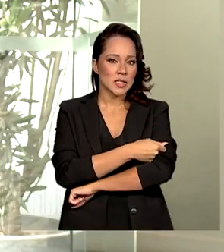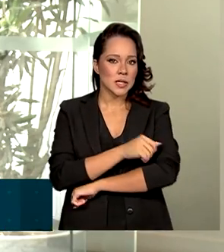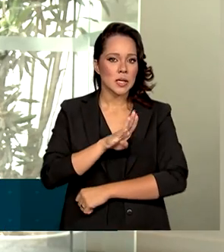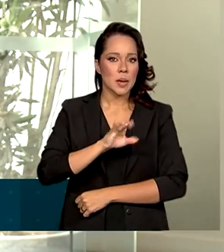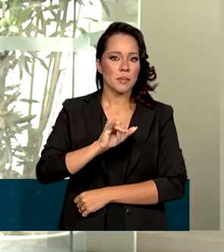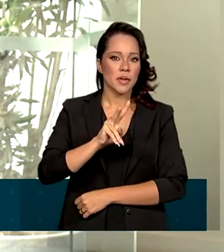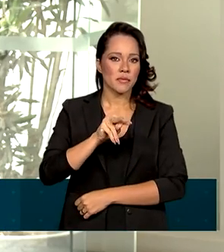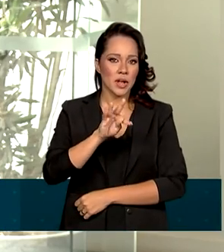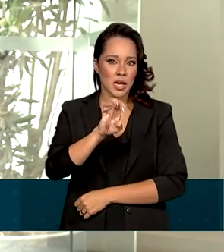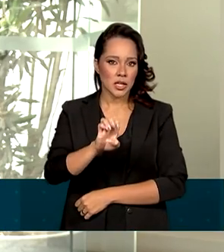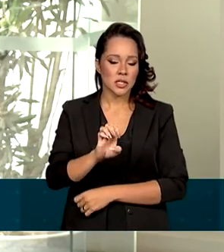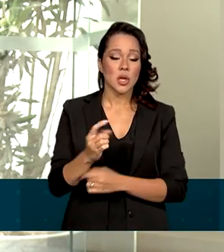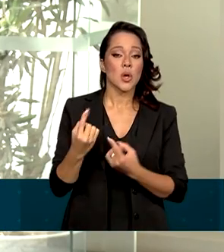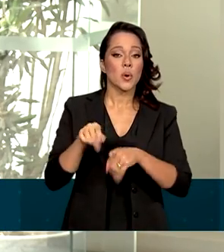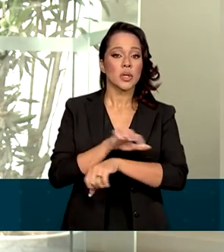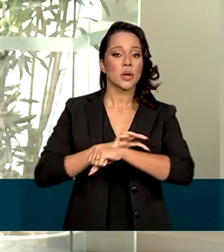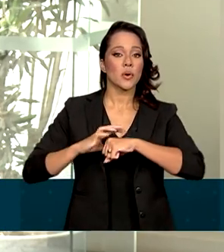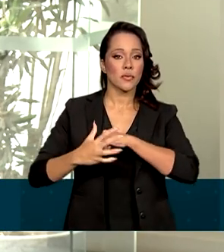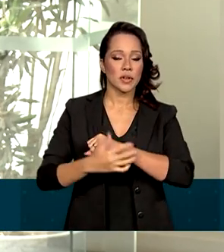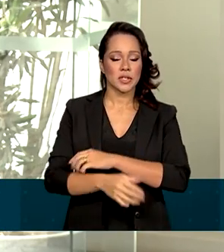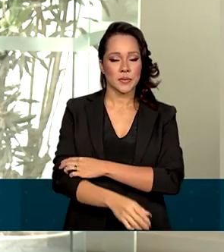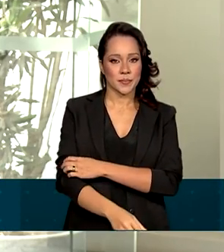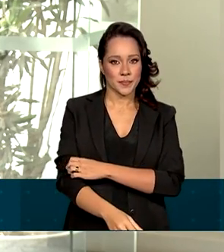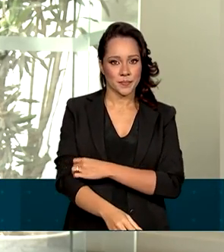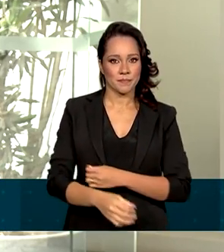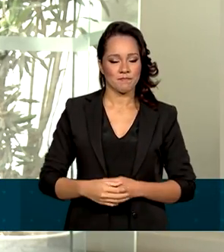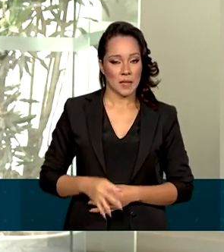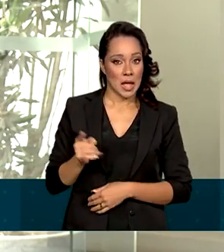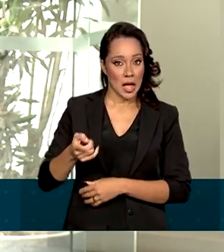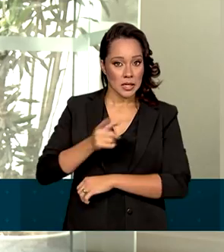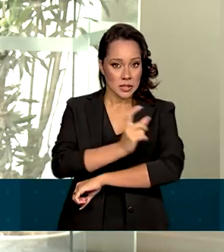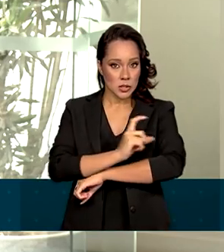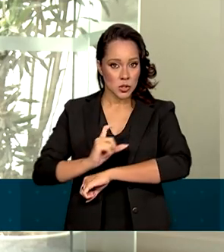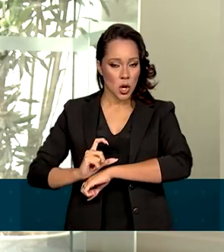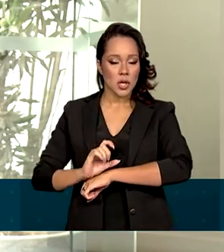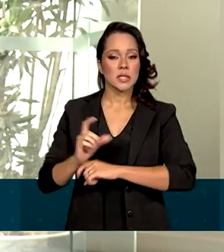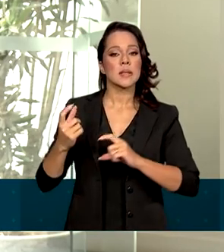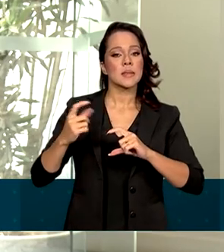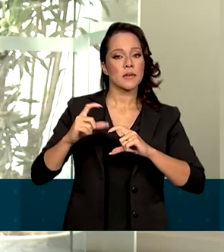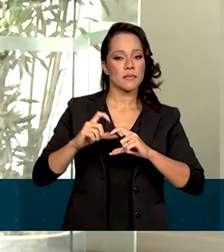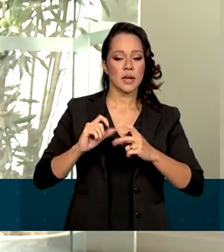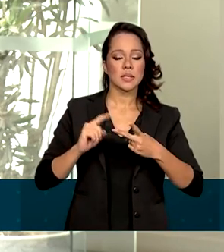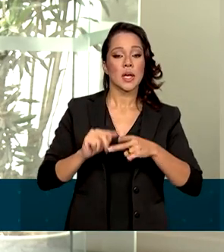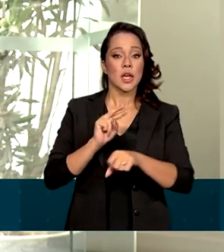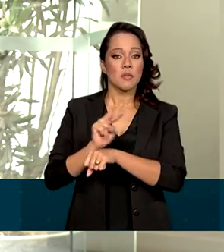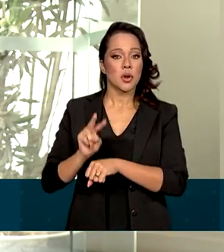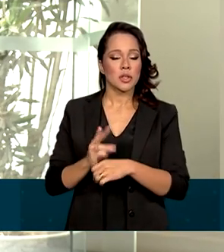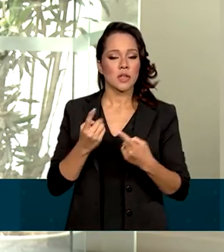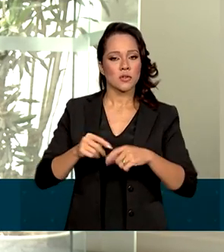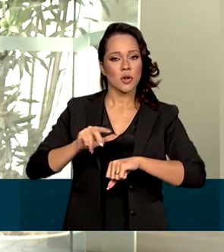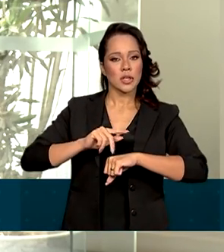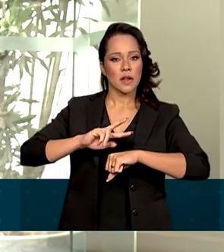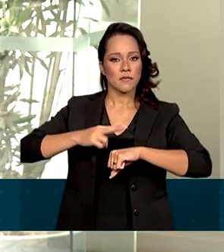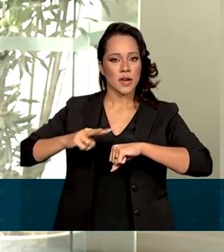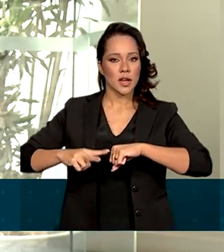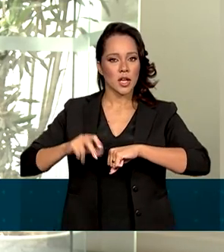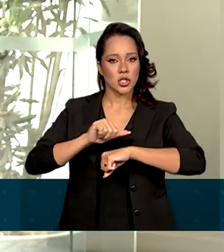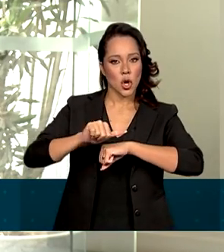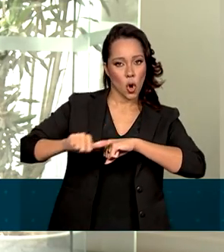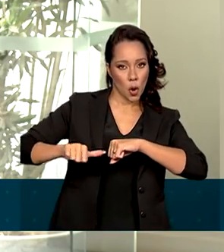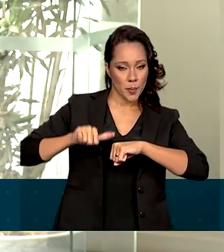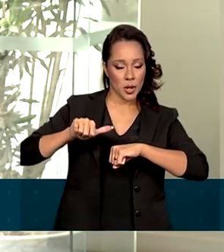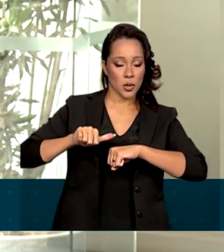bivalentes contra a Covid-19. Essas doses são da Pfizer e protegem contra a variante Ômicron